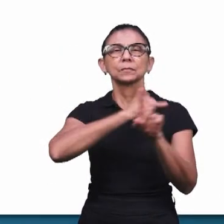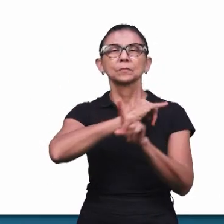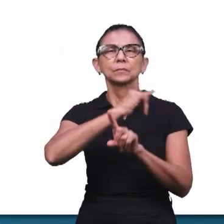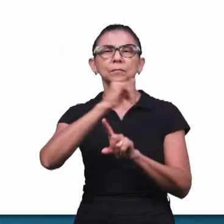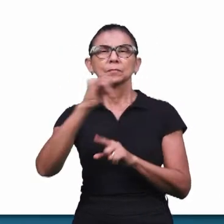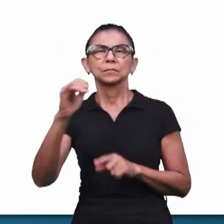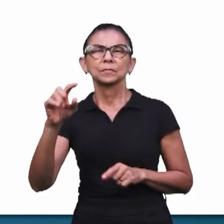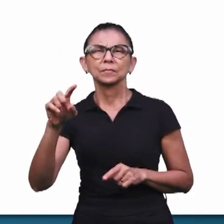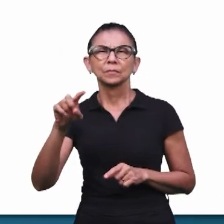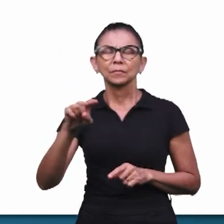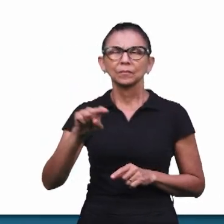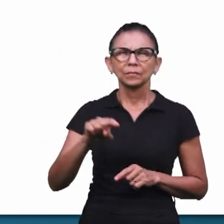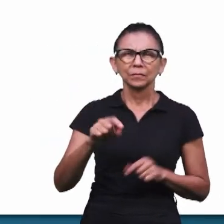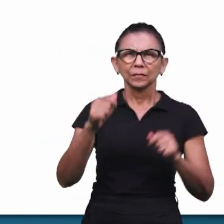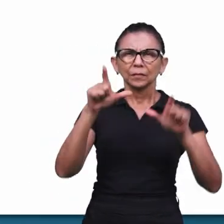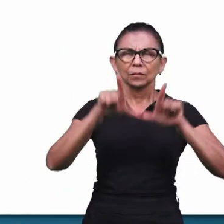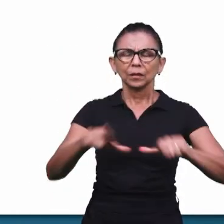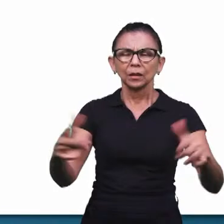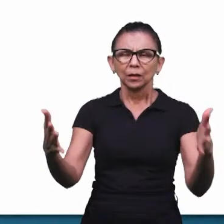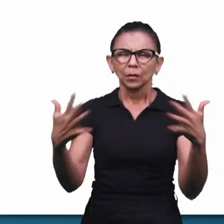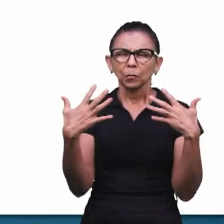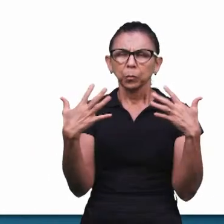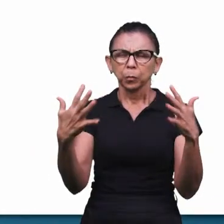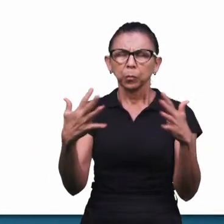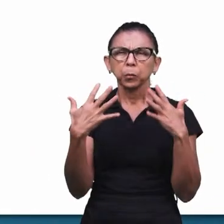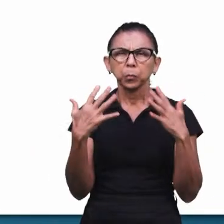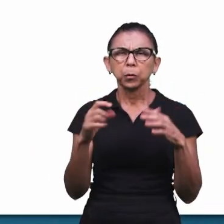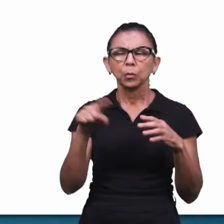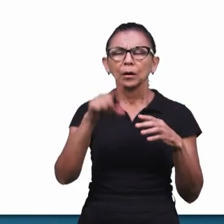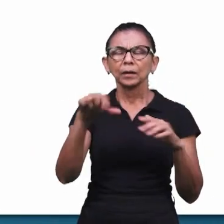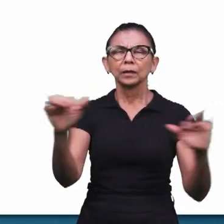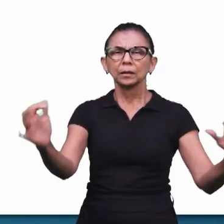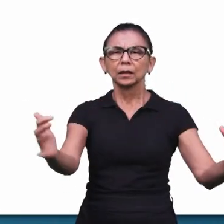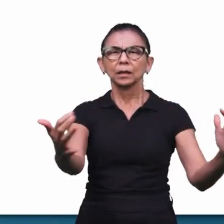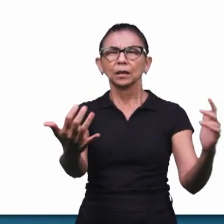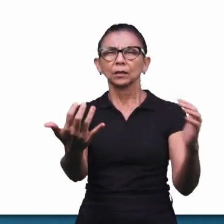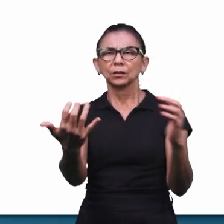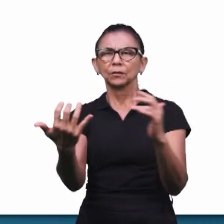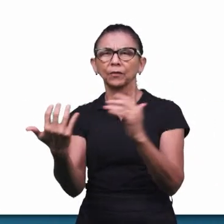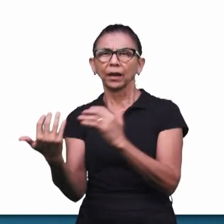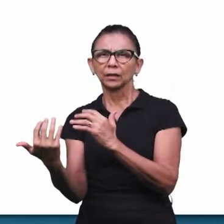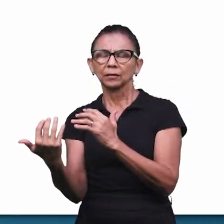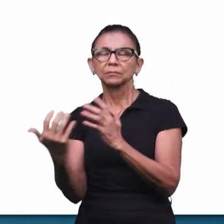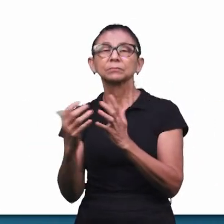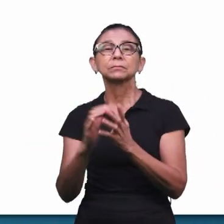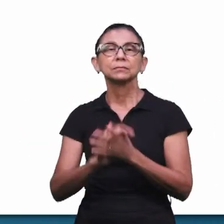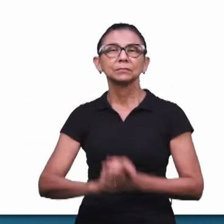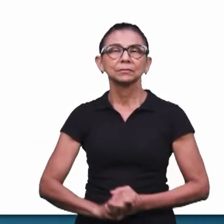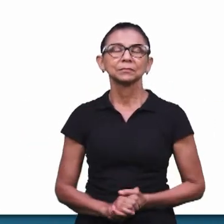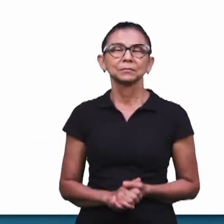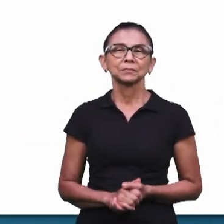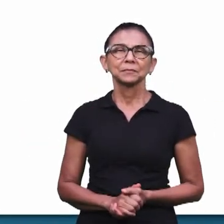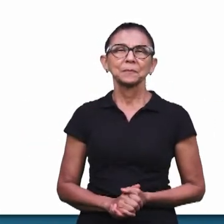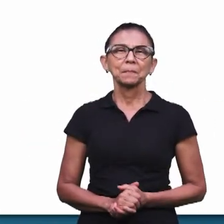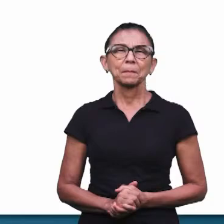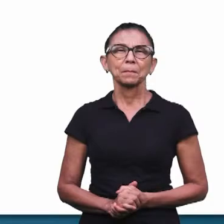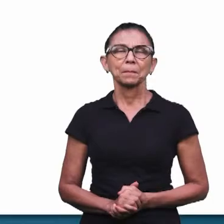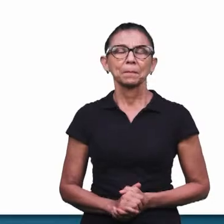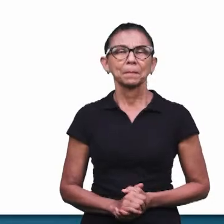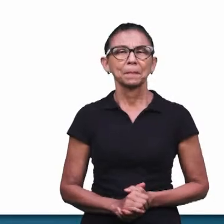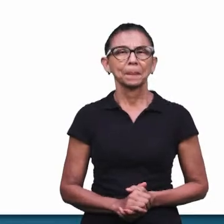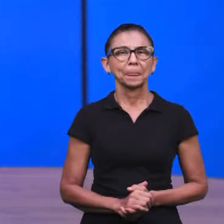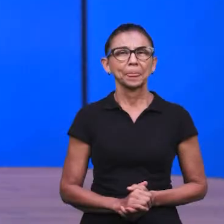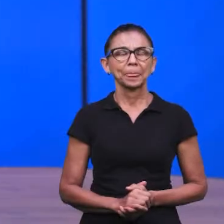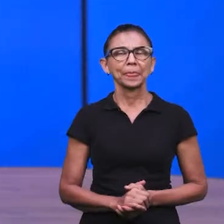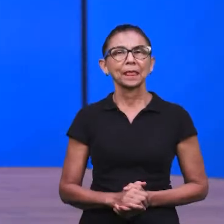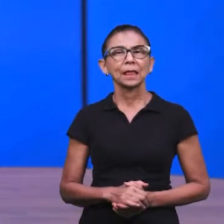quem é esta que sobe do deserto? Ou seja, apenas a primeira parte do versículo 6. E quem vai nos dar essa resposta vai ser o